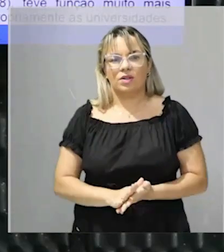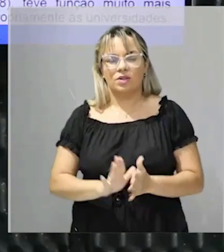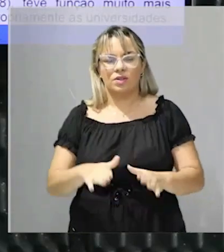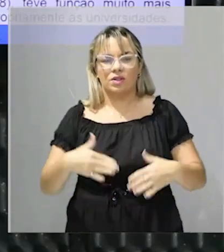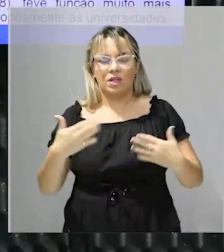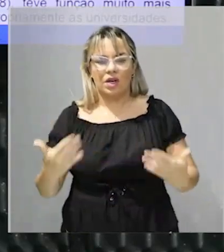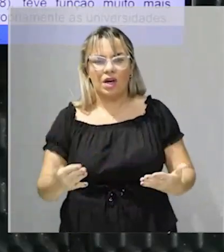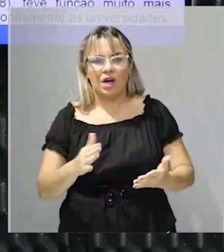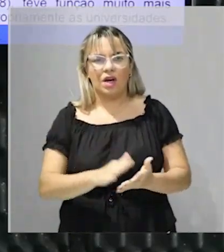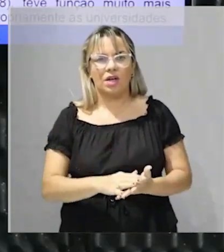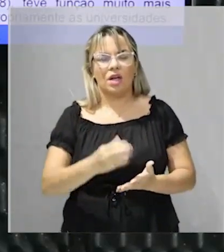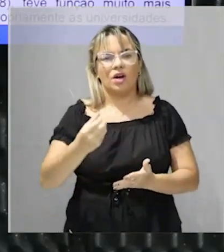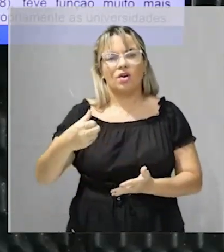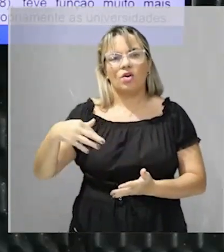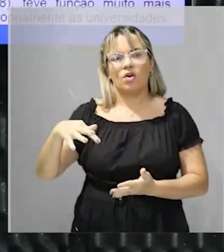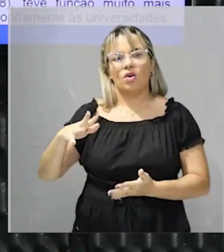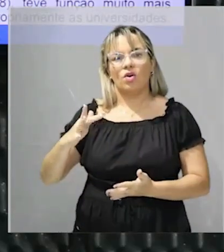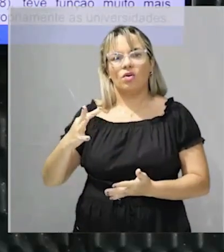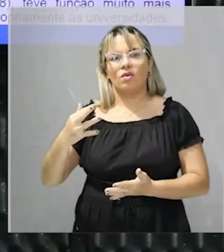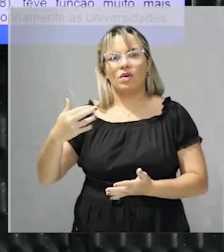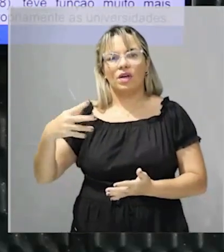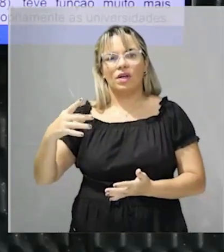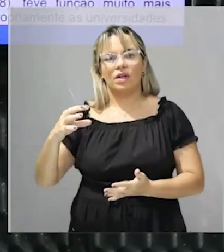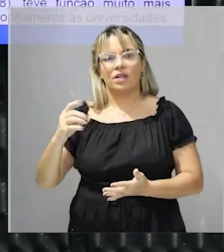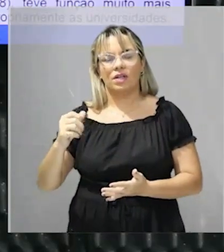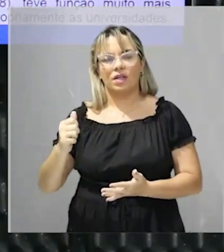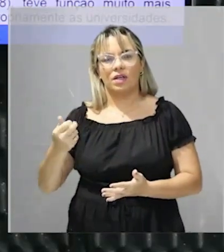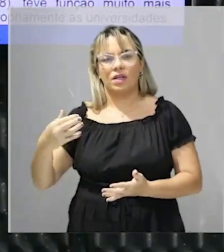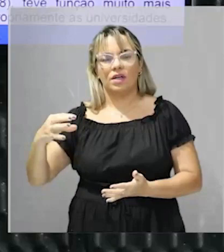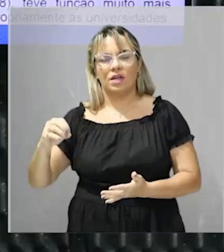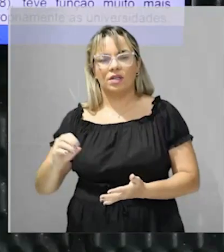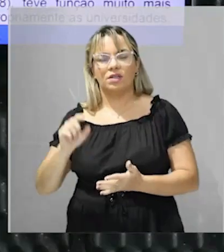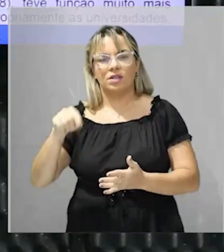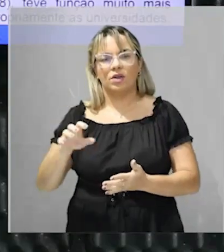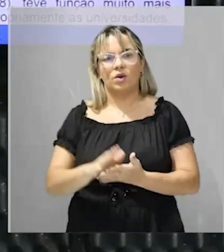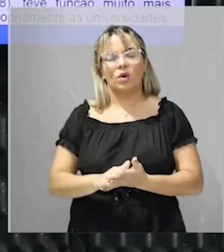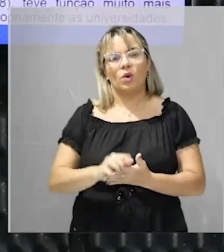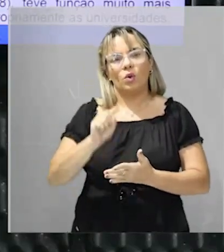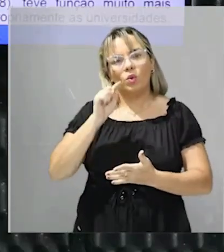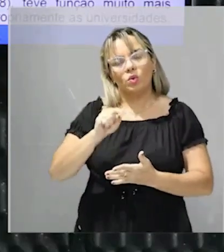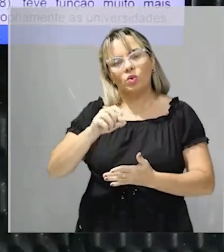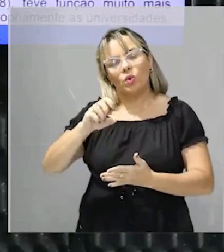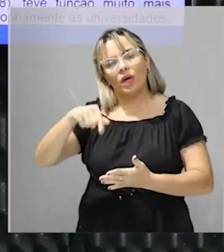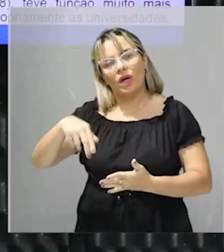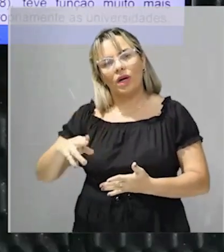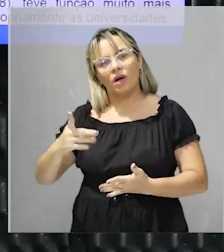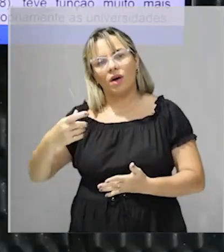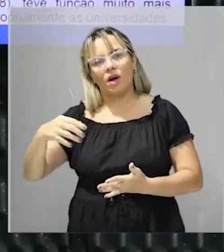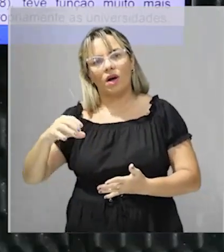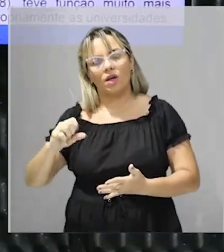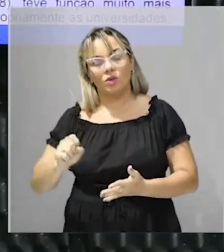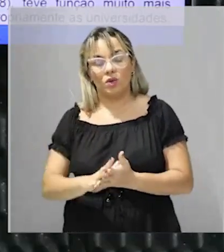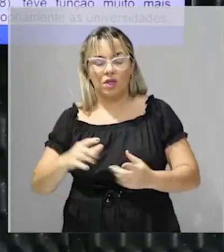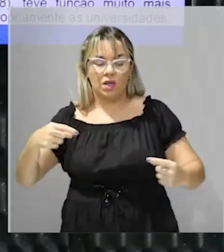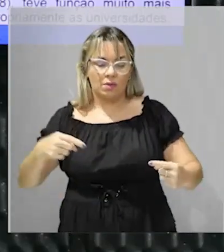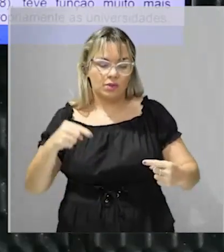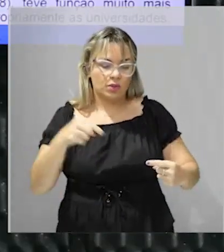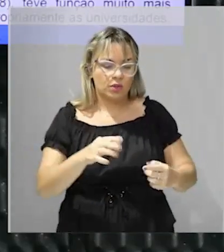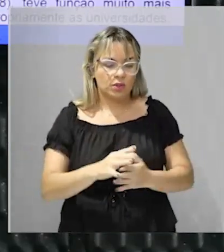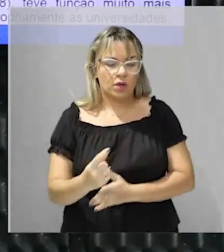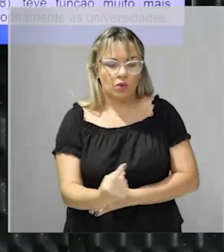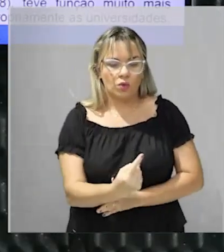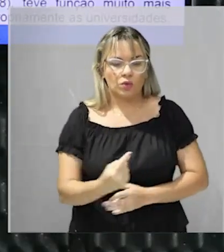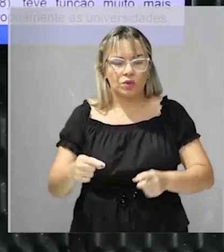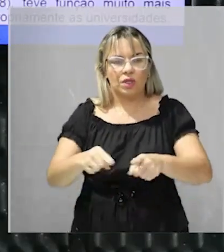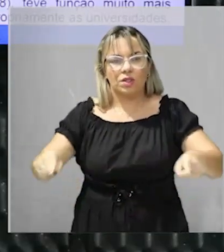que de certa forma ameaçou a nossa unidade territorial. Então a nossa unidade territorial aqui no Brasil, ela é mantida,